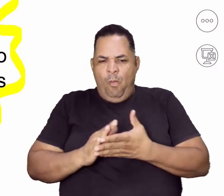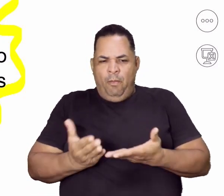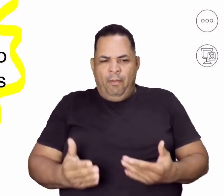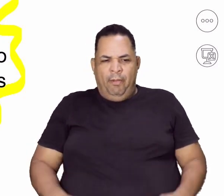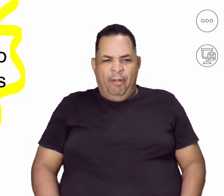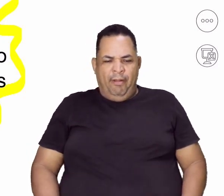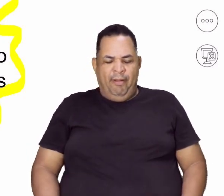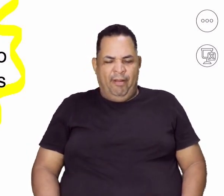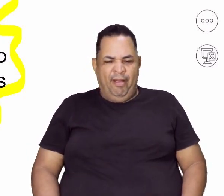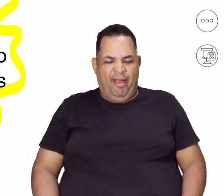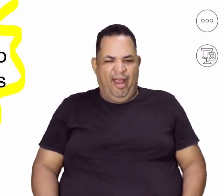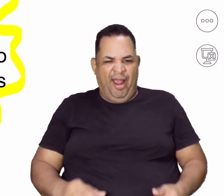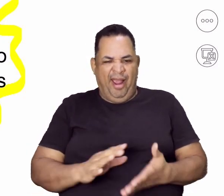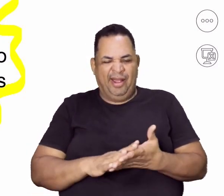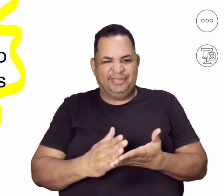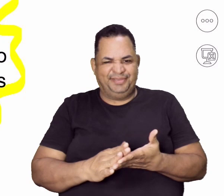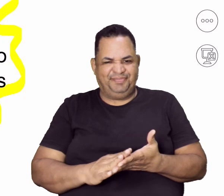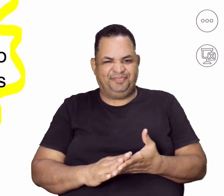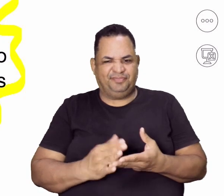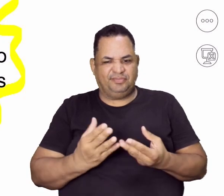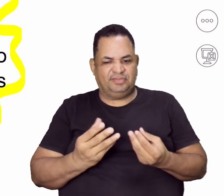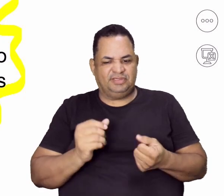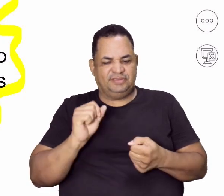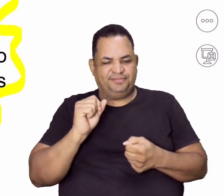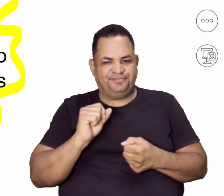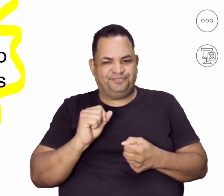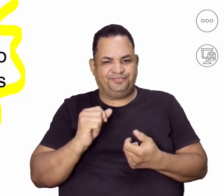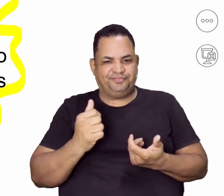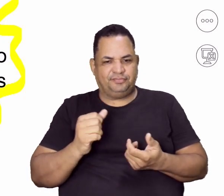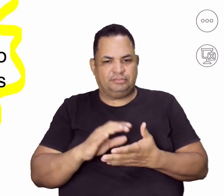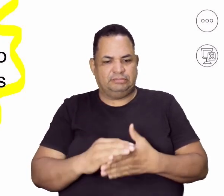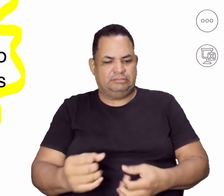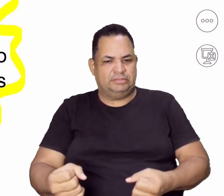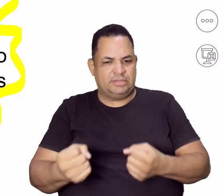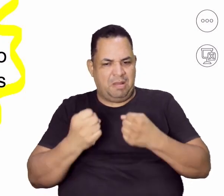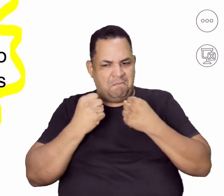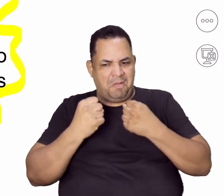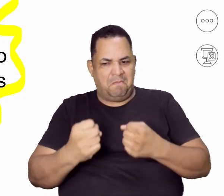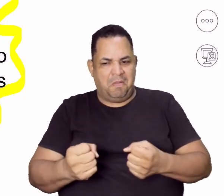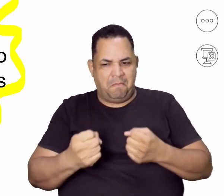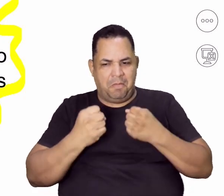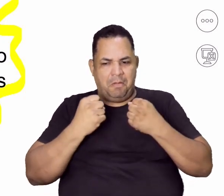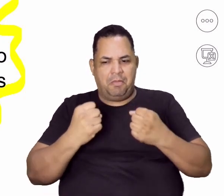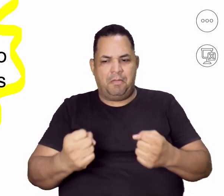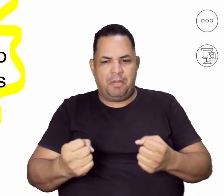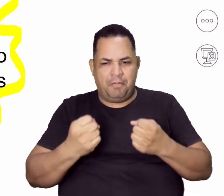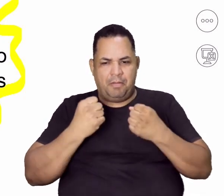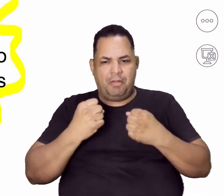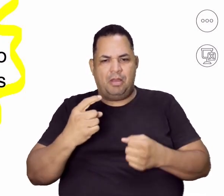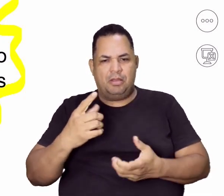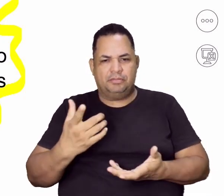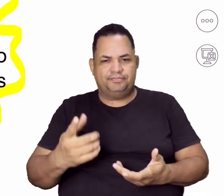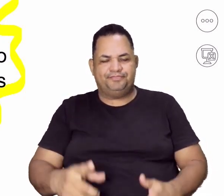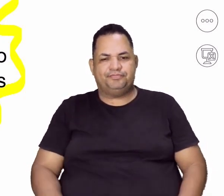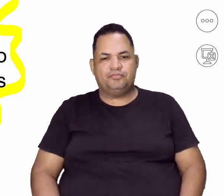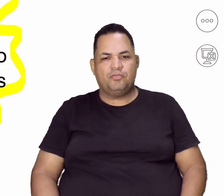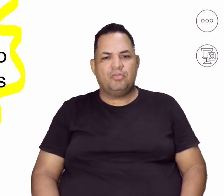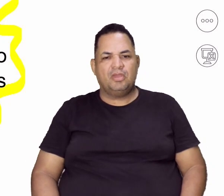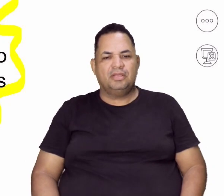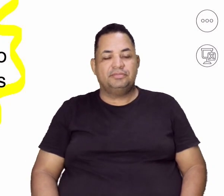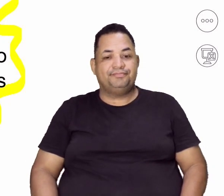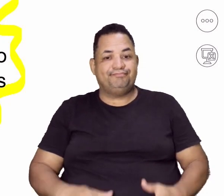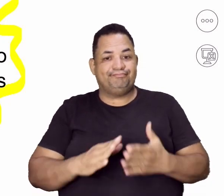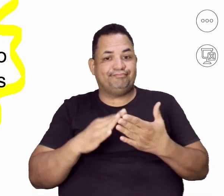Esse excesso que a Profire já mencionou pra vocês, né? Esses pontos aí são pontos de alerta, tá? Por isso que eu trago aqui pra você aqui